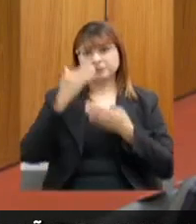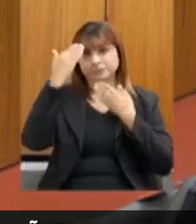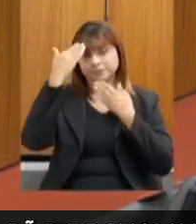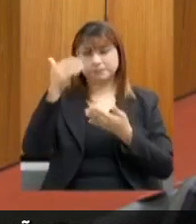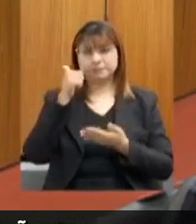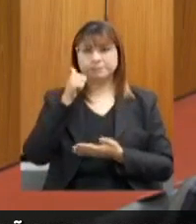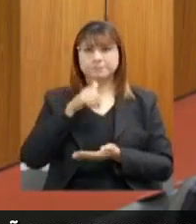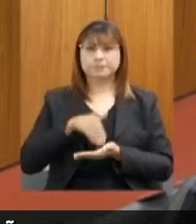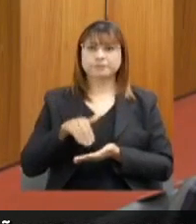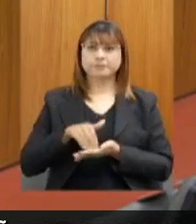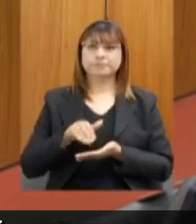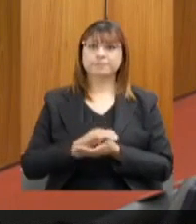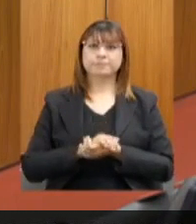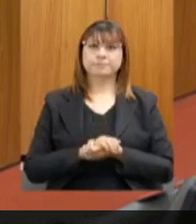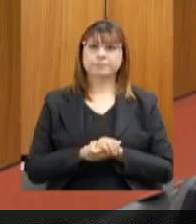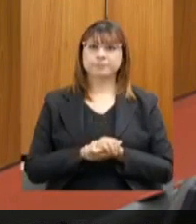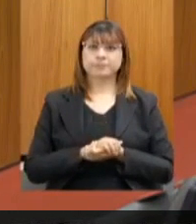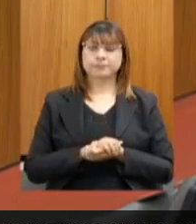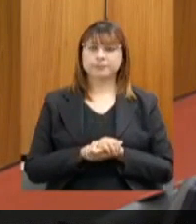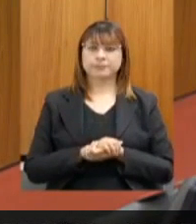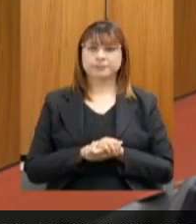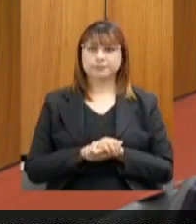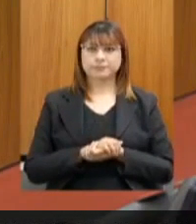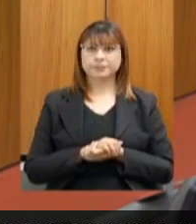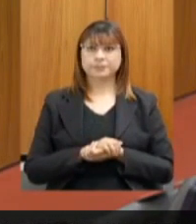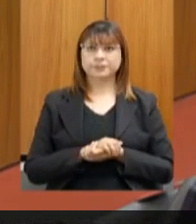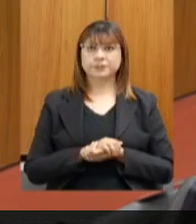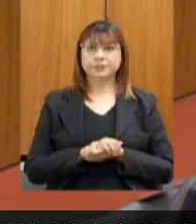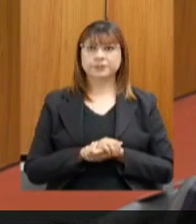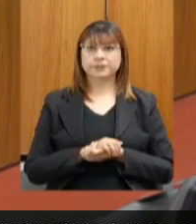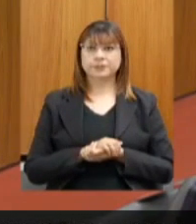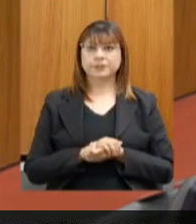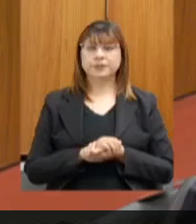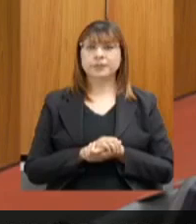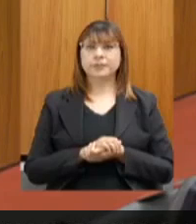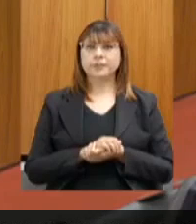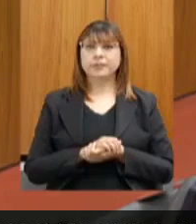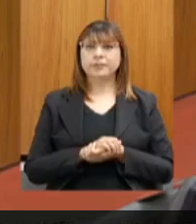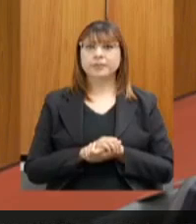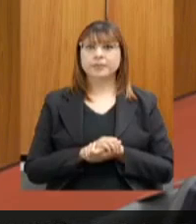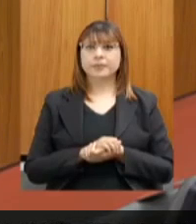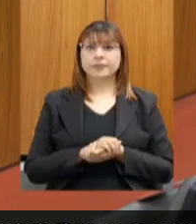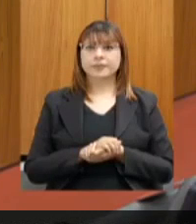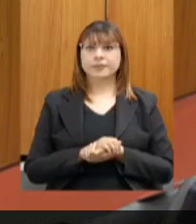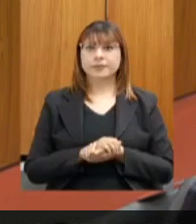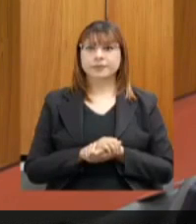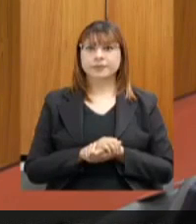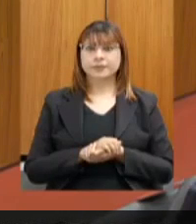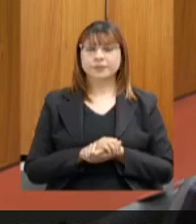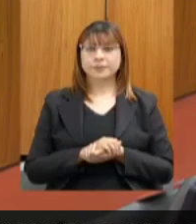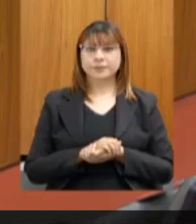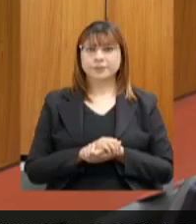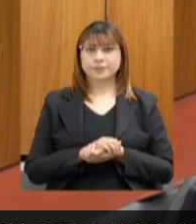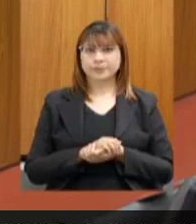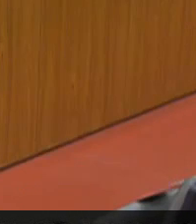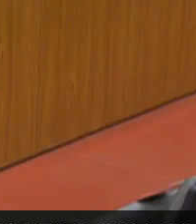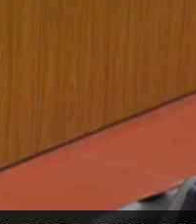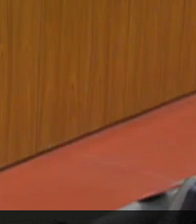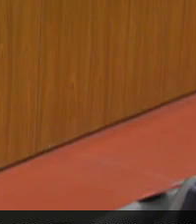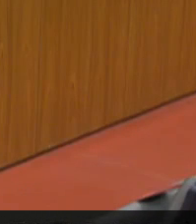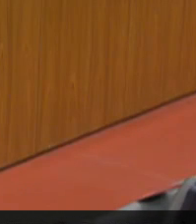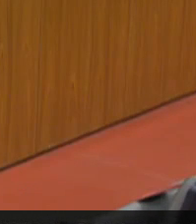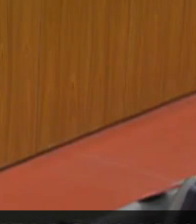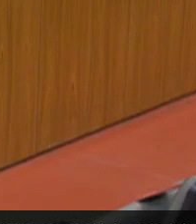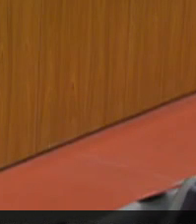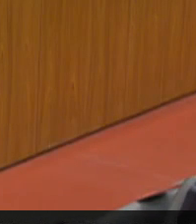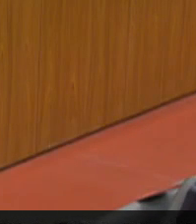Obrigado. é presente também aqui o nosso colega deputado Tito Torres. Muito bem-vindo, deputado